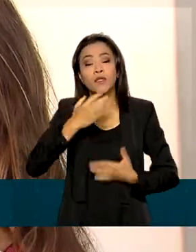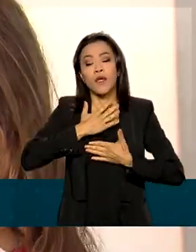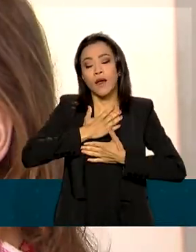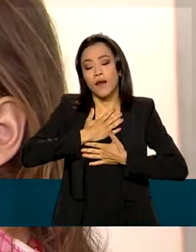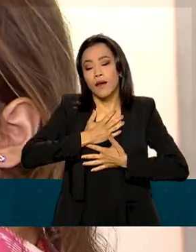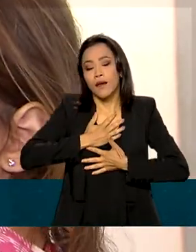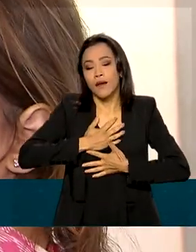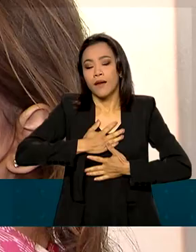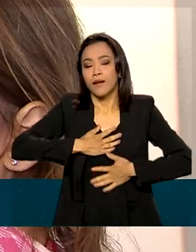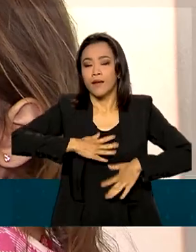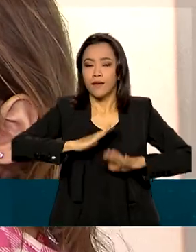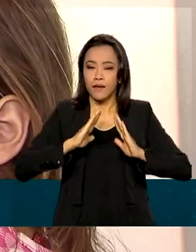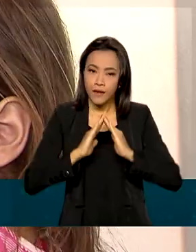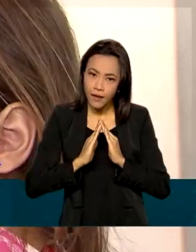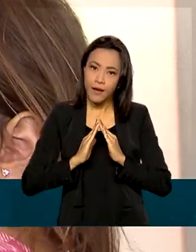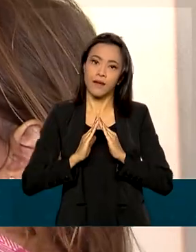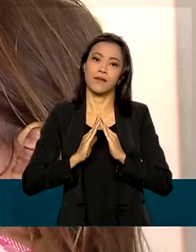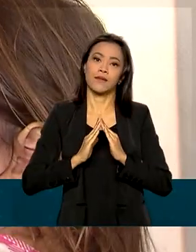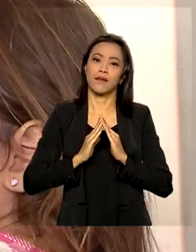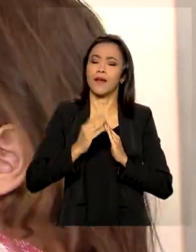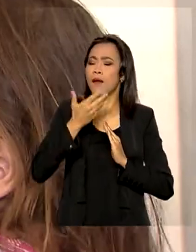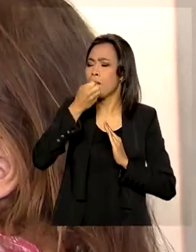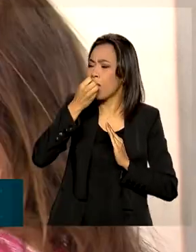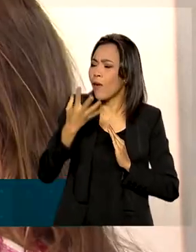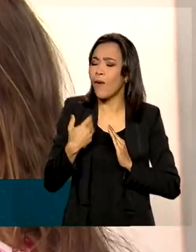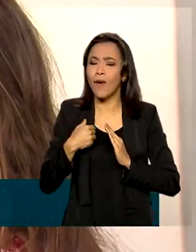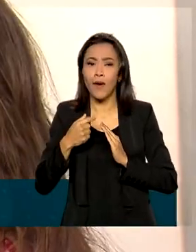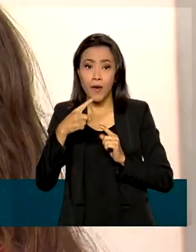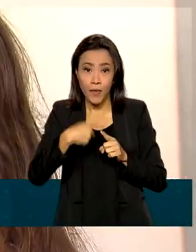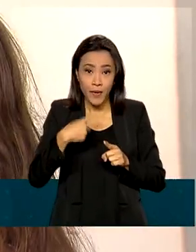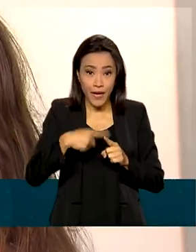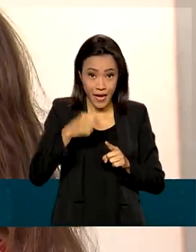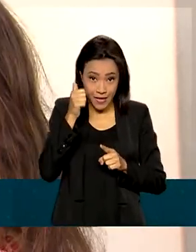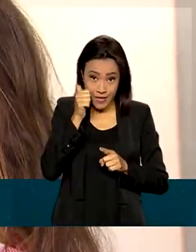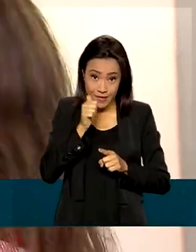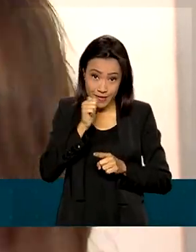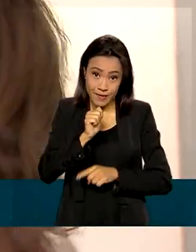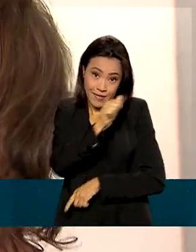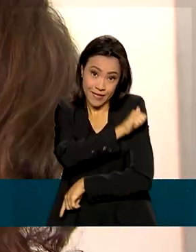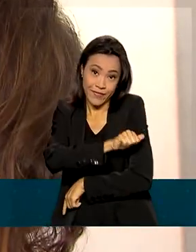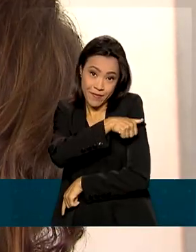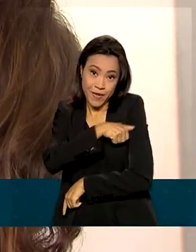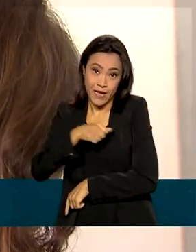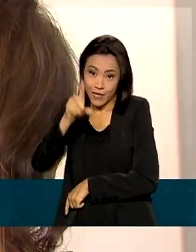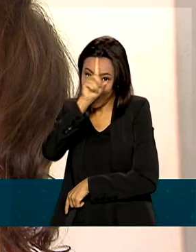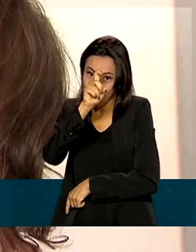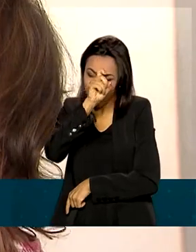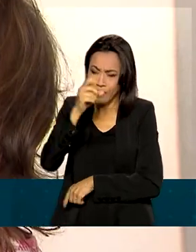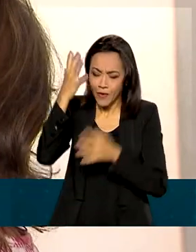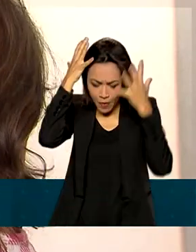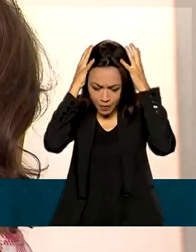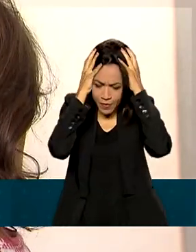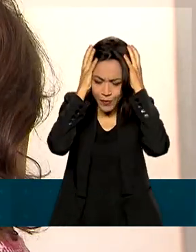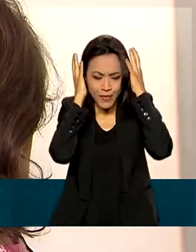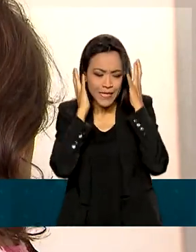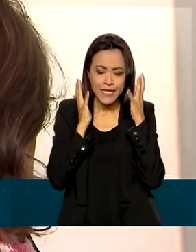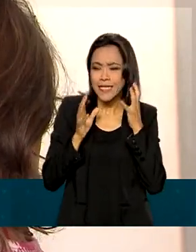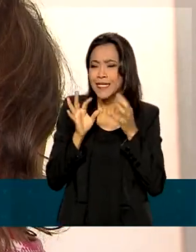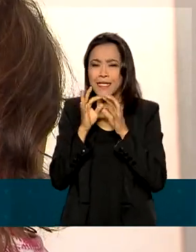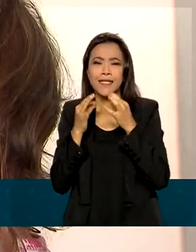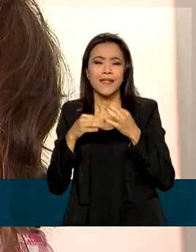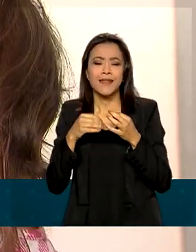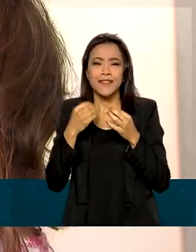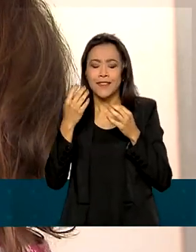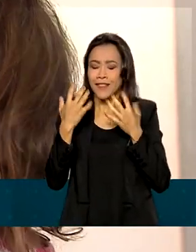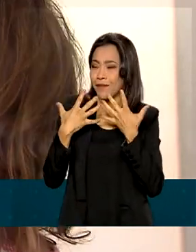casa, é mais lúdico o sábado, porque as meninas do posto sempre vêm com alguma peruquinha, sempre tem alguma coisa